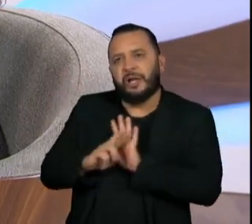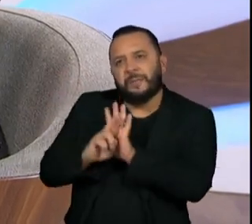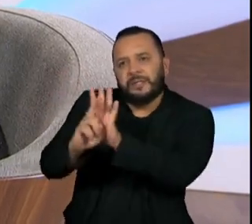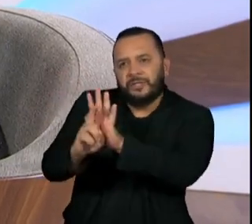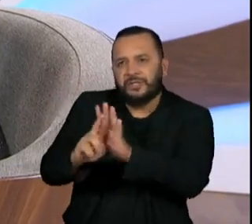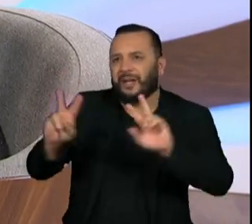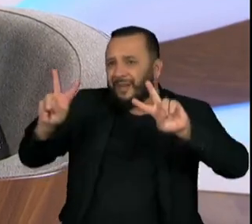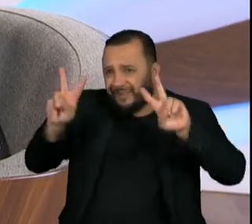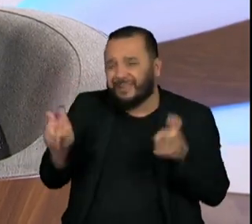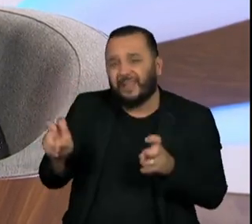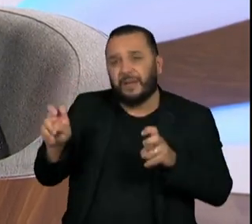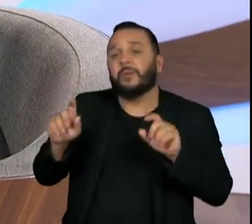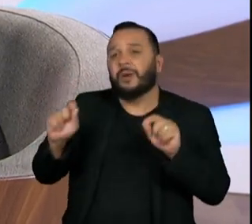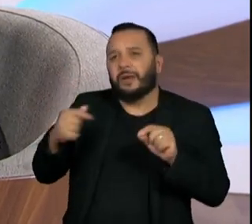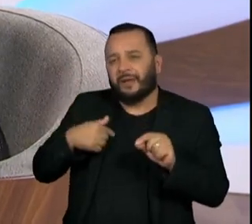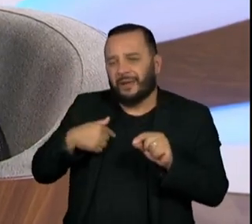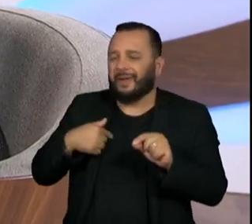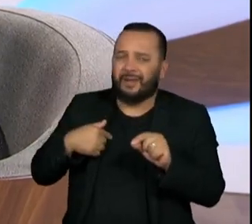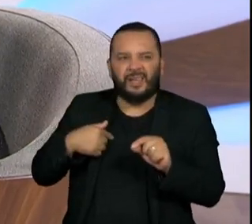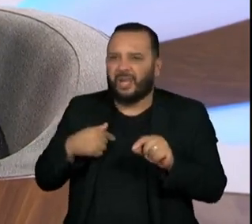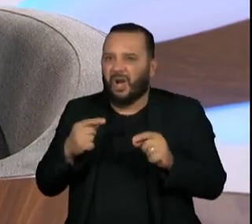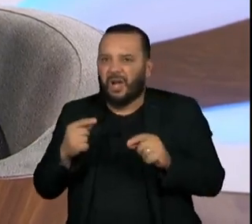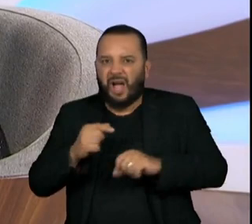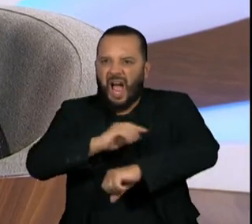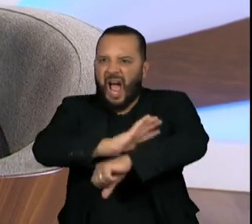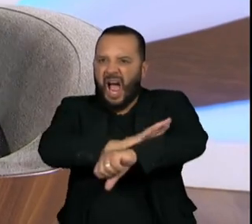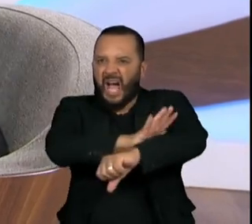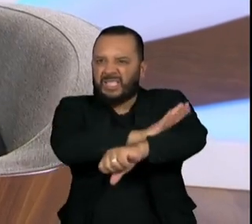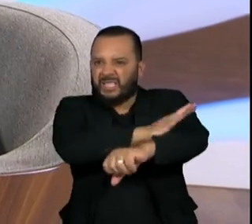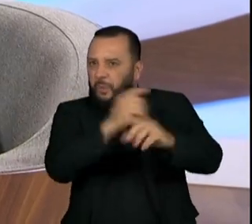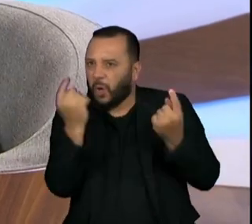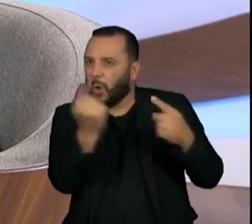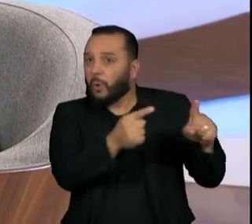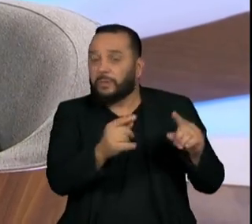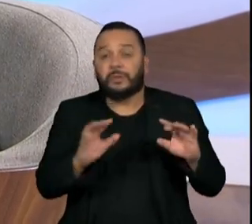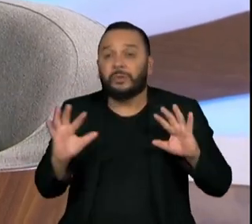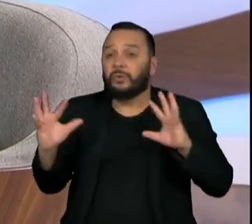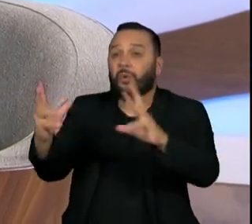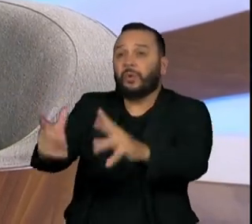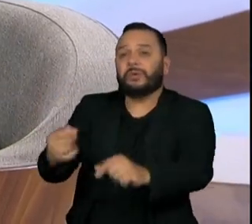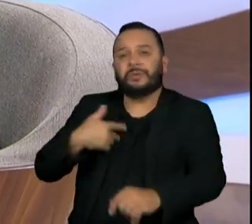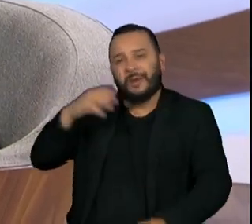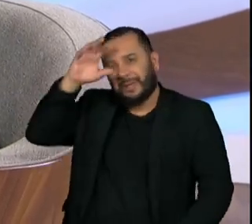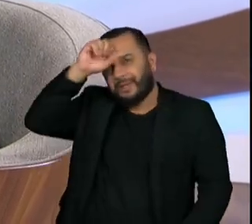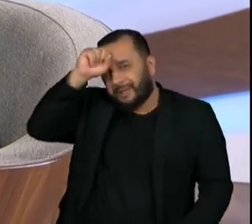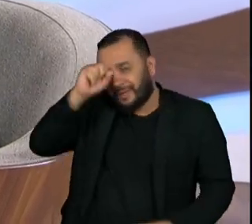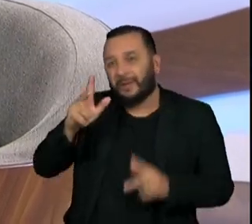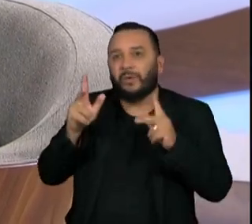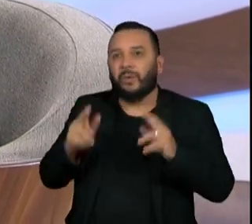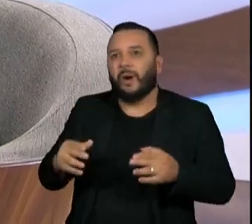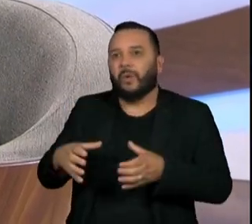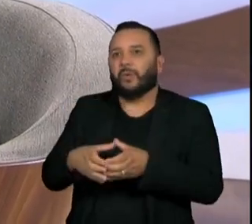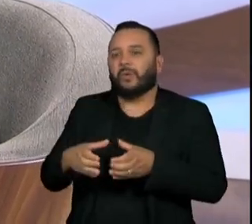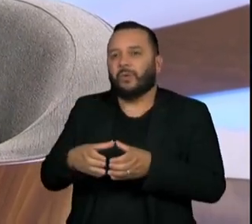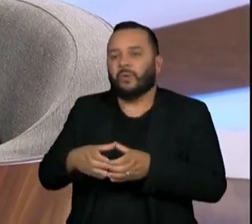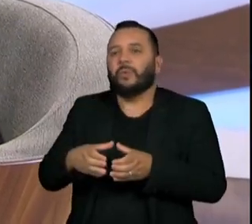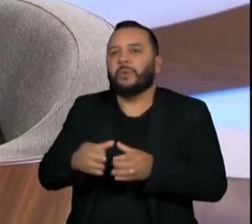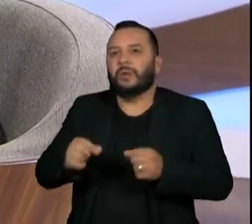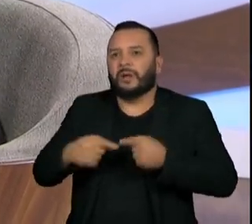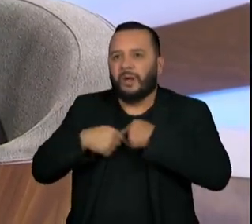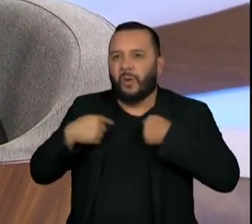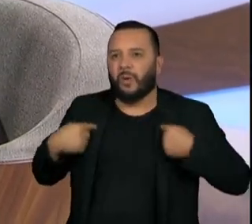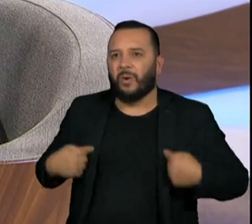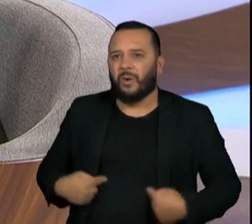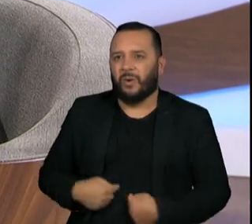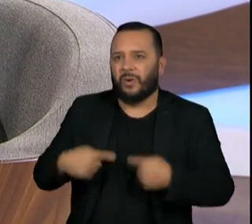do Olodum, do Muzense, cada um tem um jeito de desenvolver, mas todos estavam aprendendo a fazer, ninguém sabia fazer aquilo. Só quem